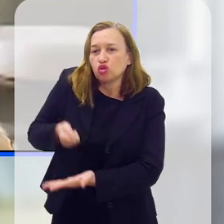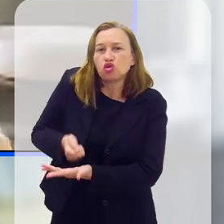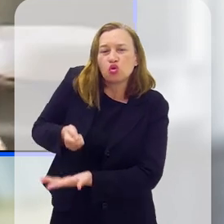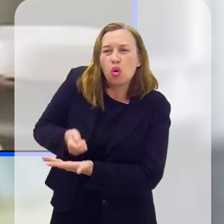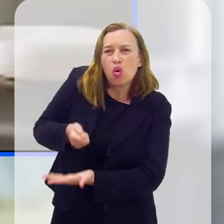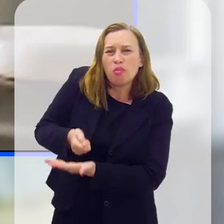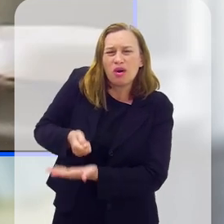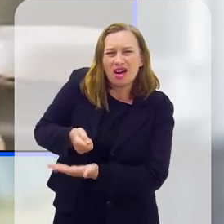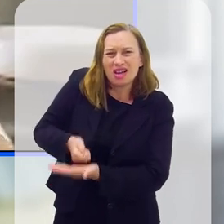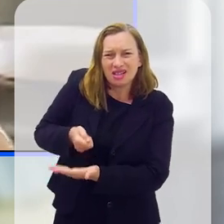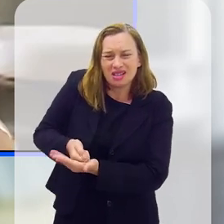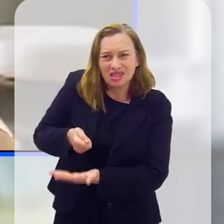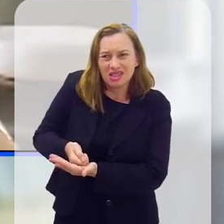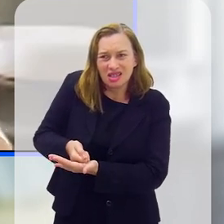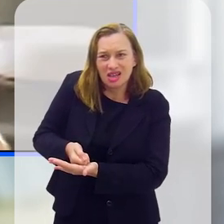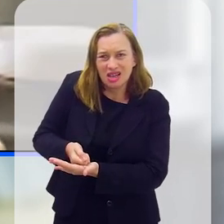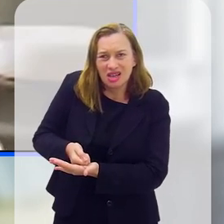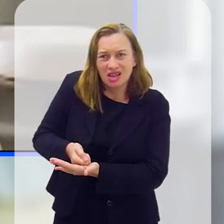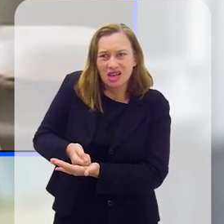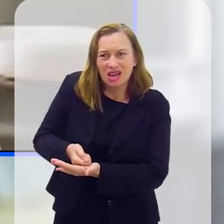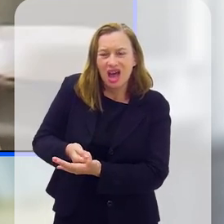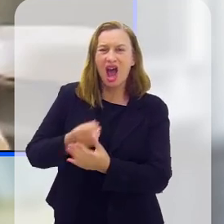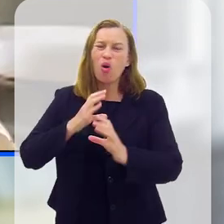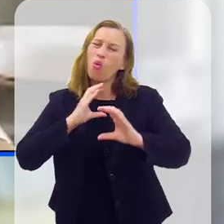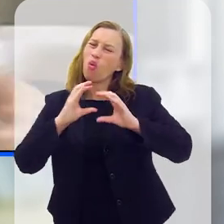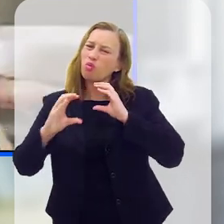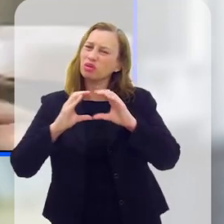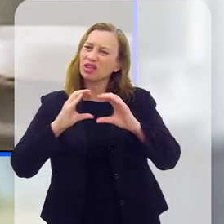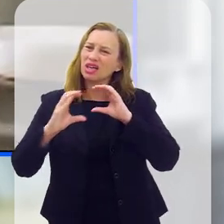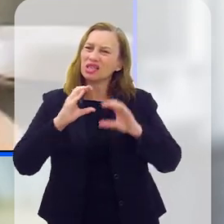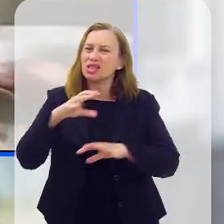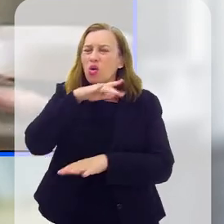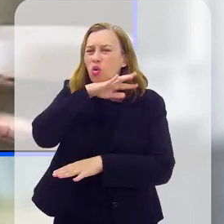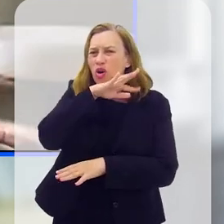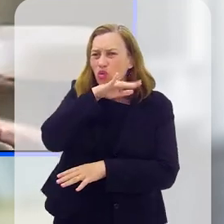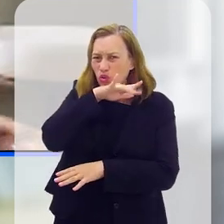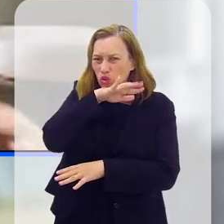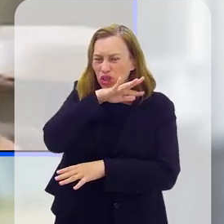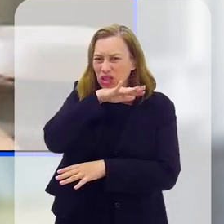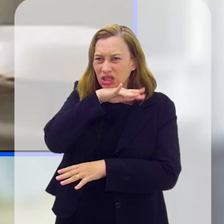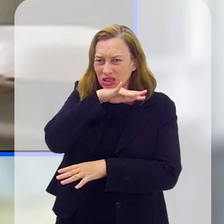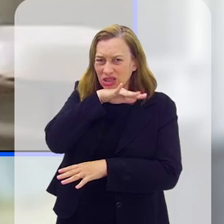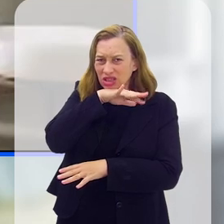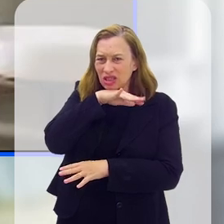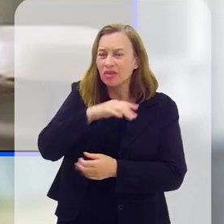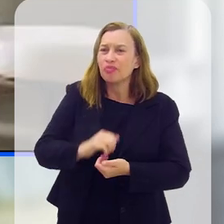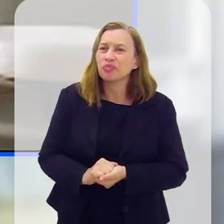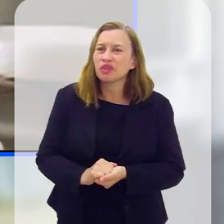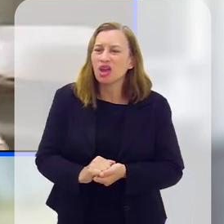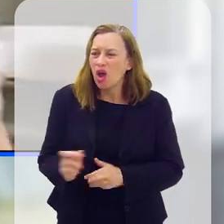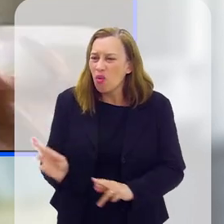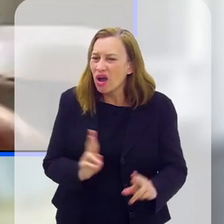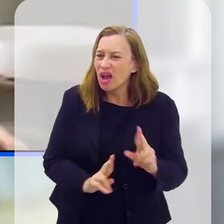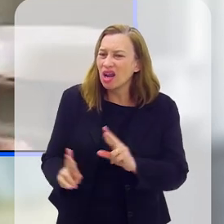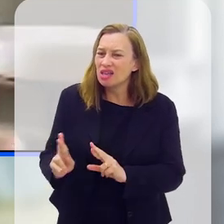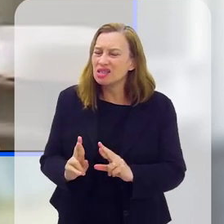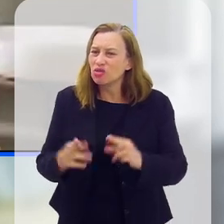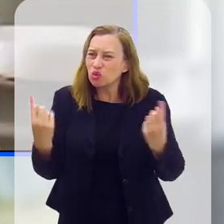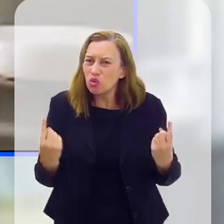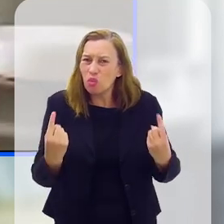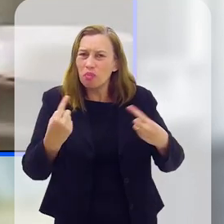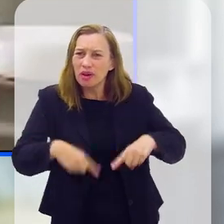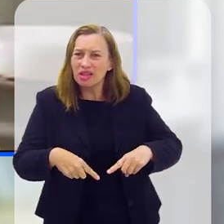adoece as pessoas, a comunicação é ruim, a relação entre os pares é uma relação de muita